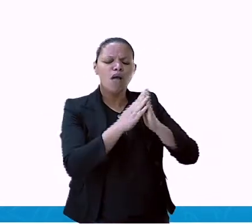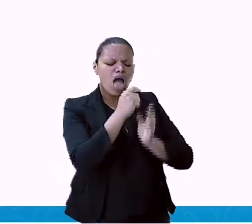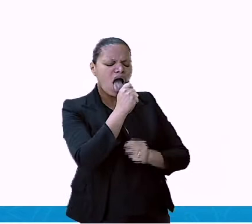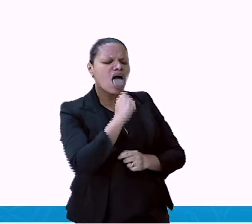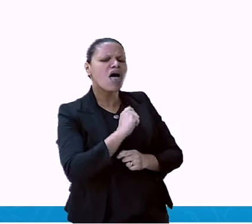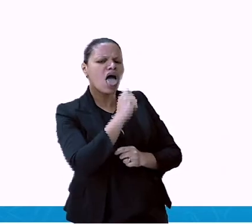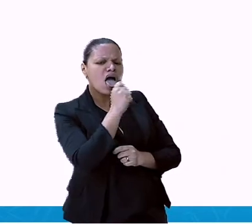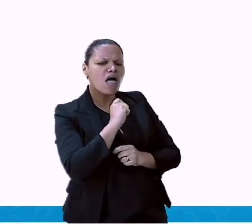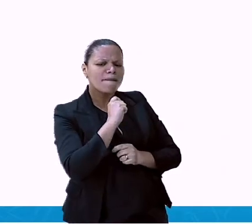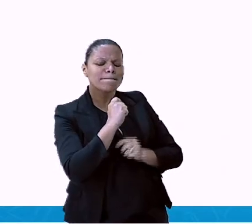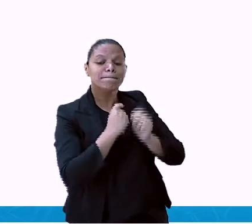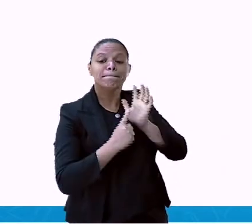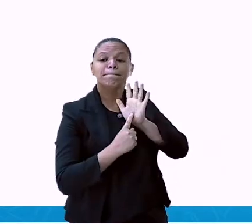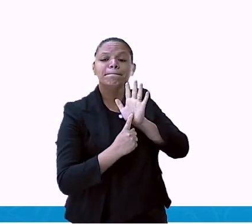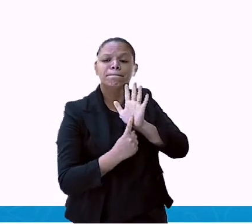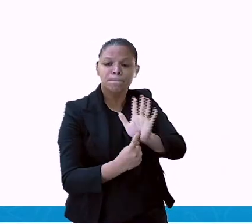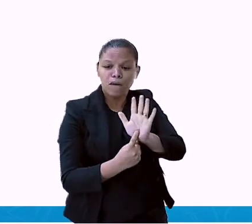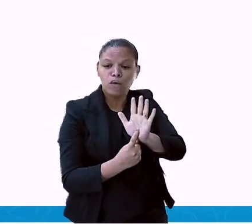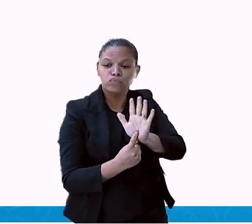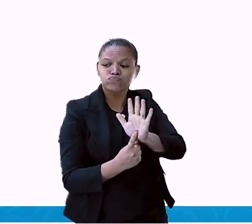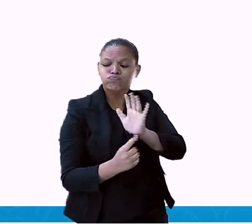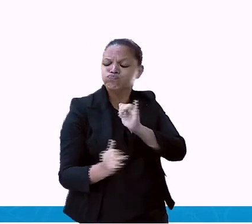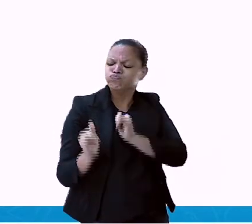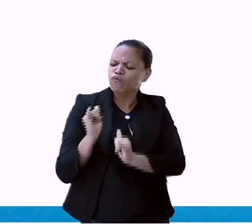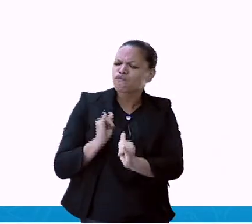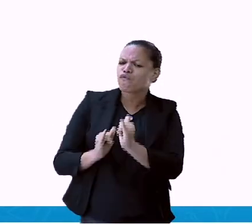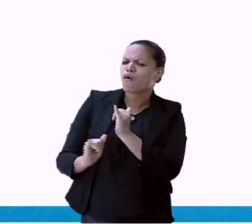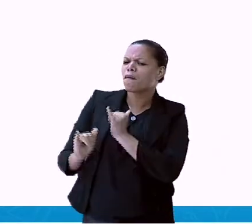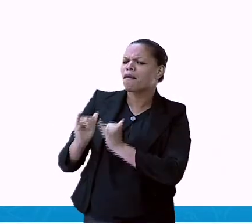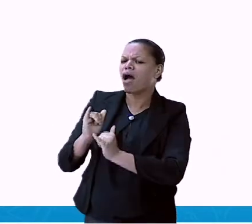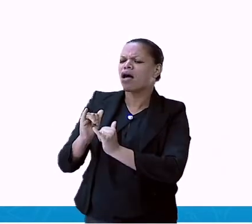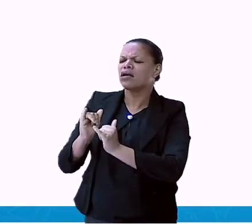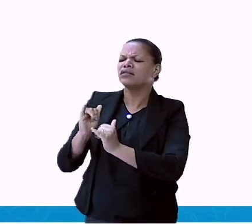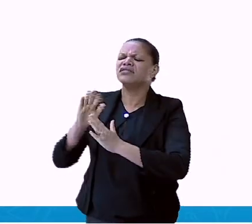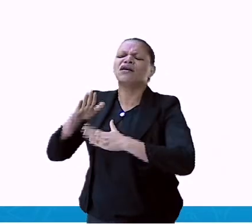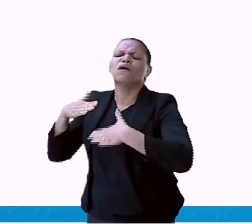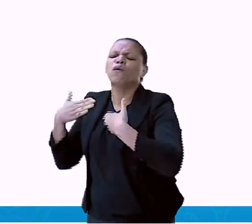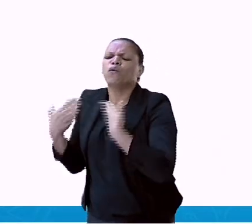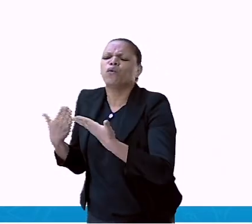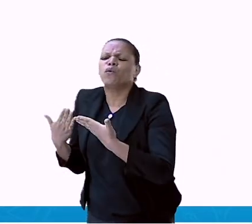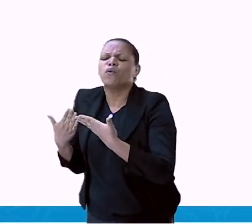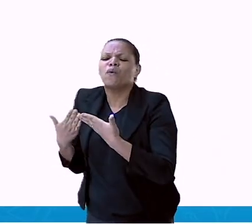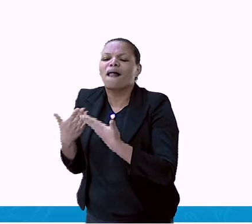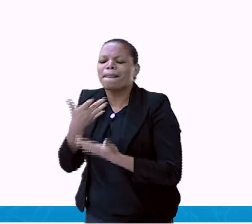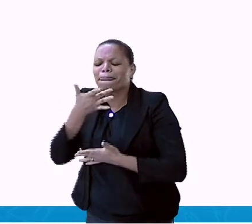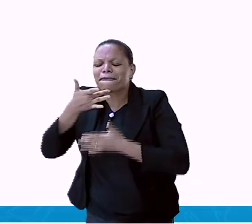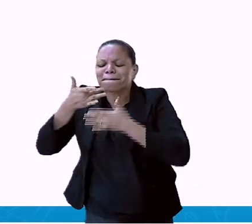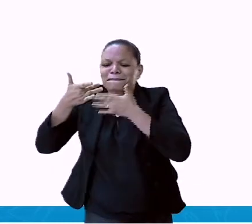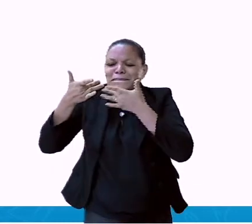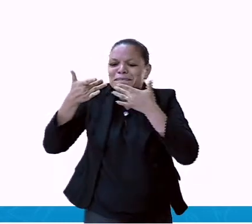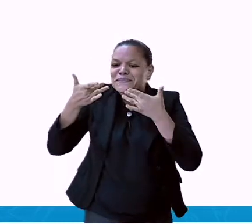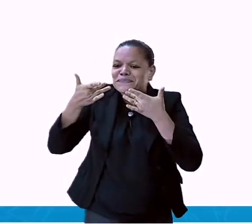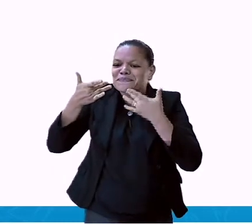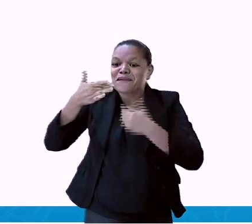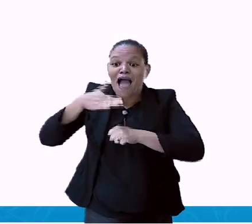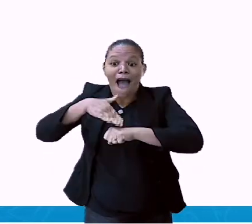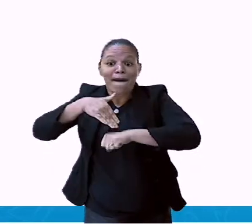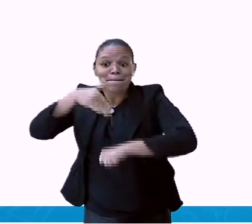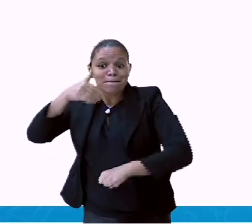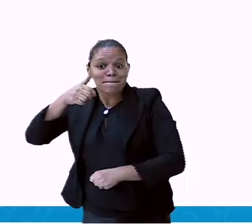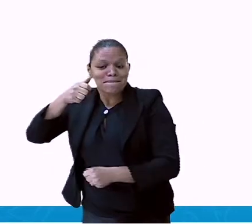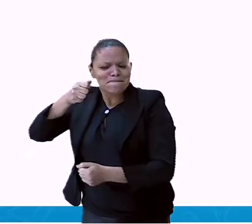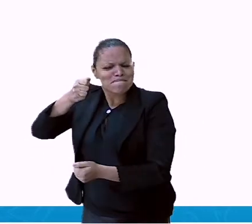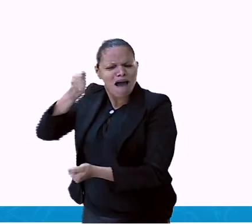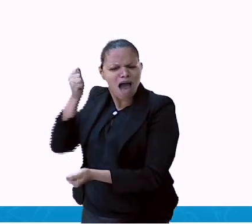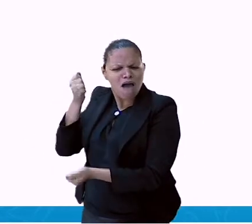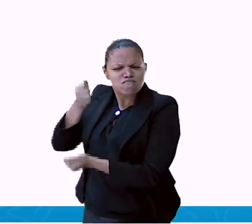informação de quais eram os sabores mais vendidos em determinado tempo. Então, olha só, ela